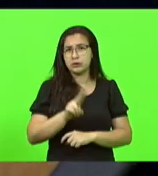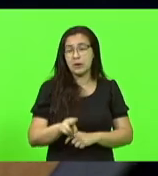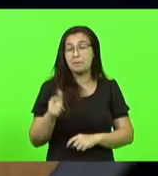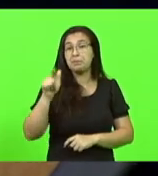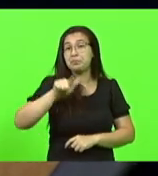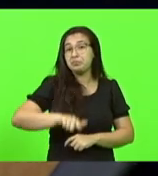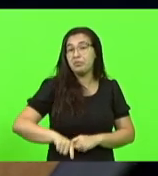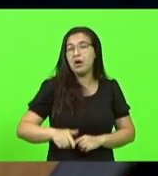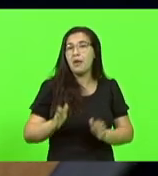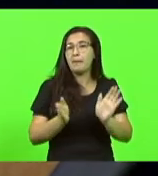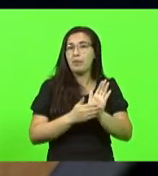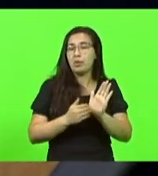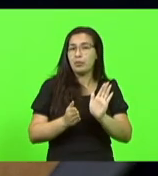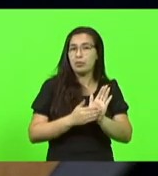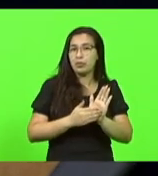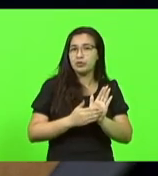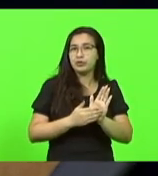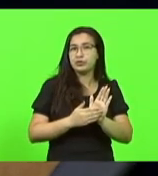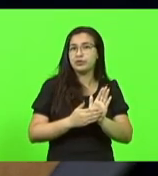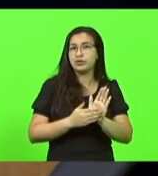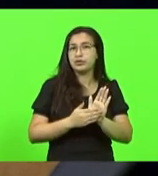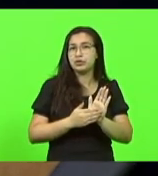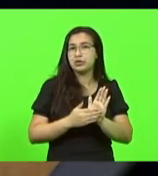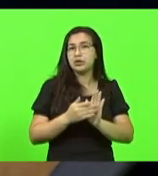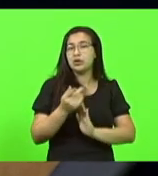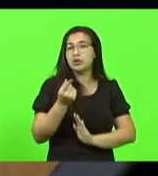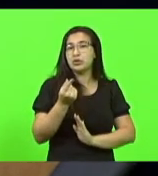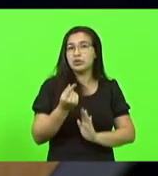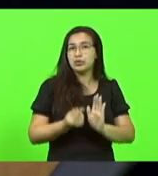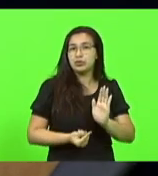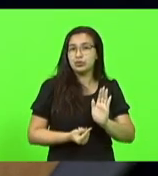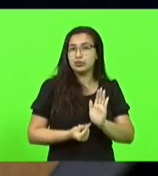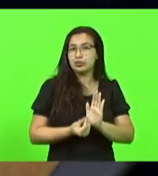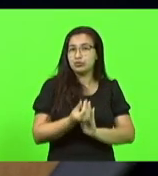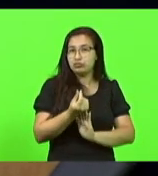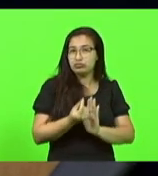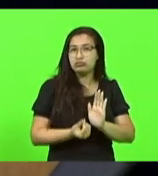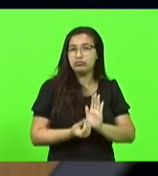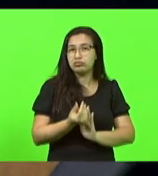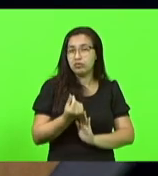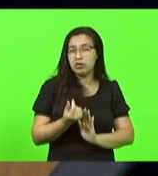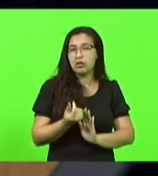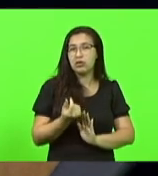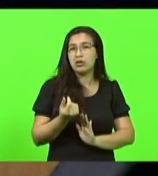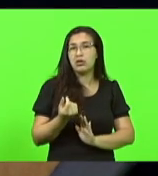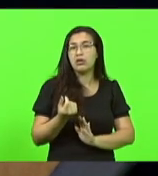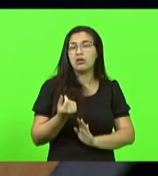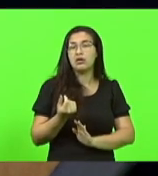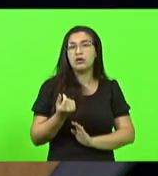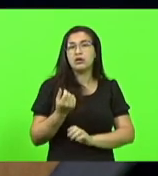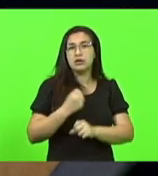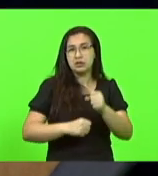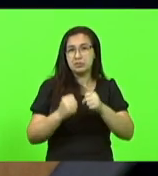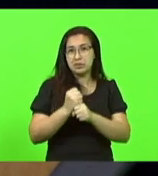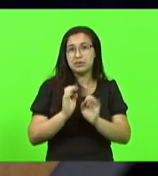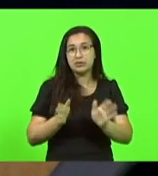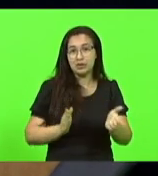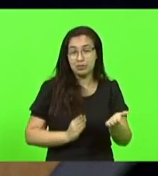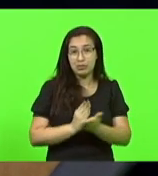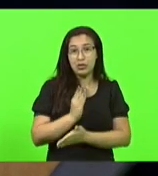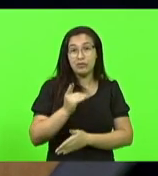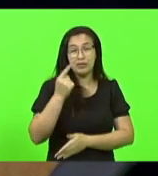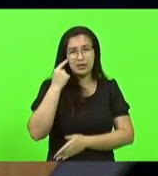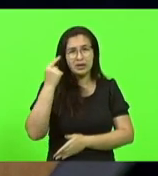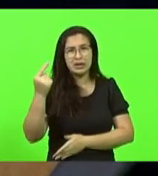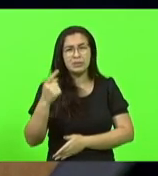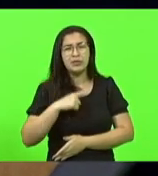orçamentária do ano passado para esse ano, lembro que aprovamos aqui nessa casa uma emenda de minha autoria, com apoio